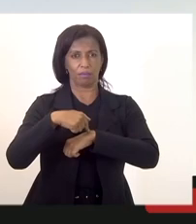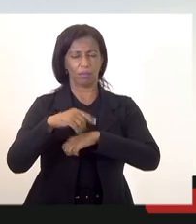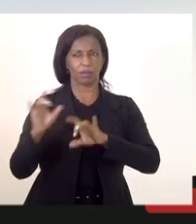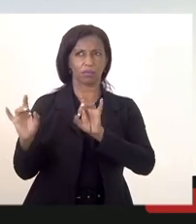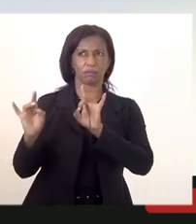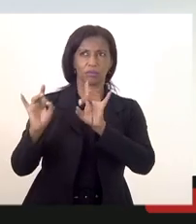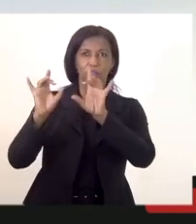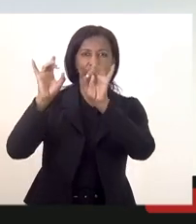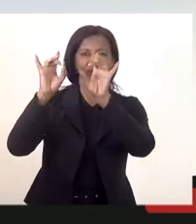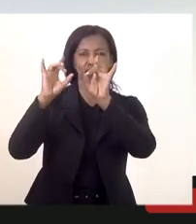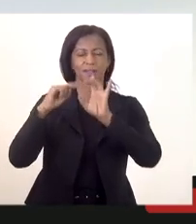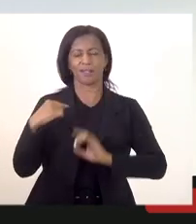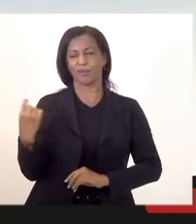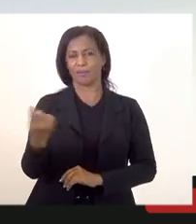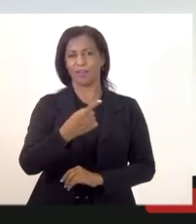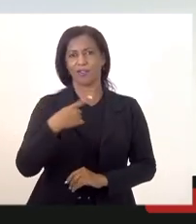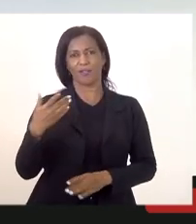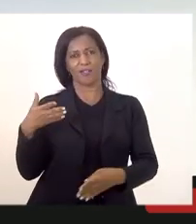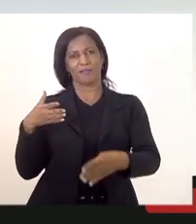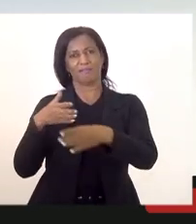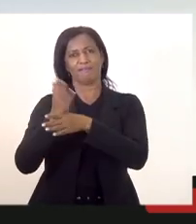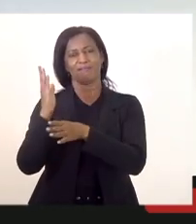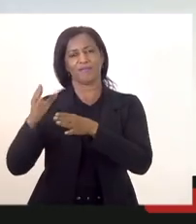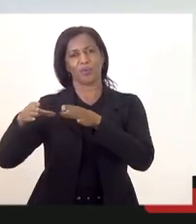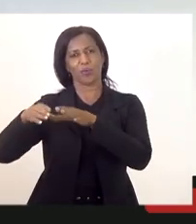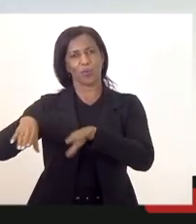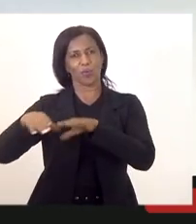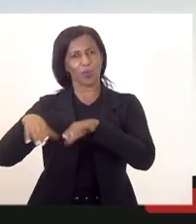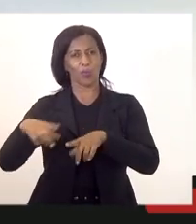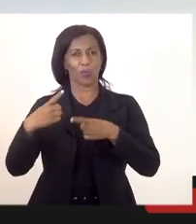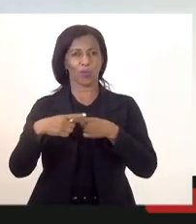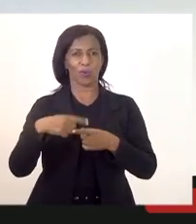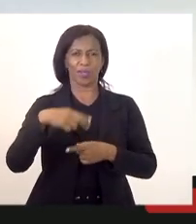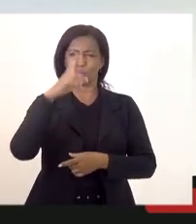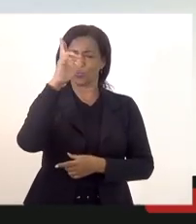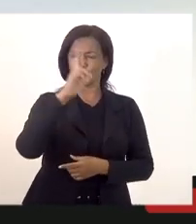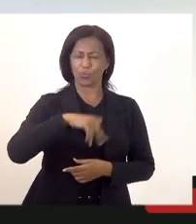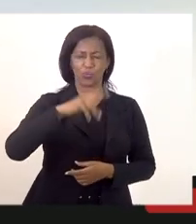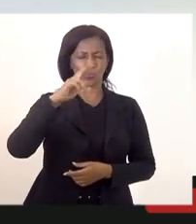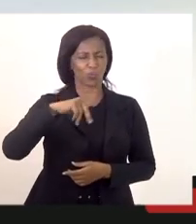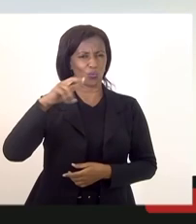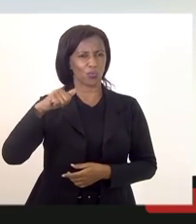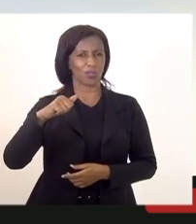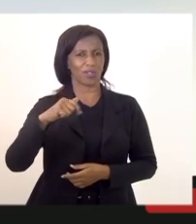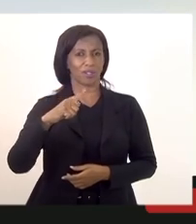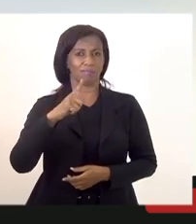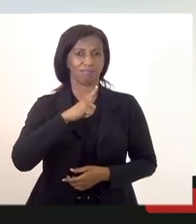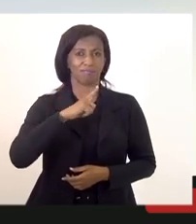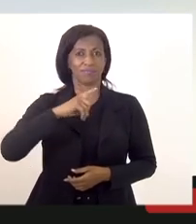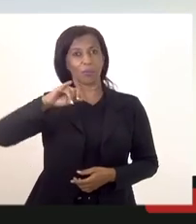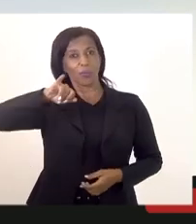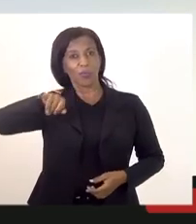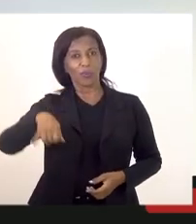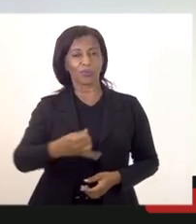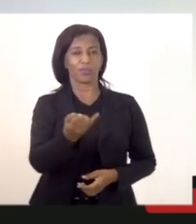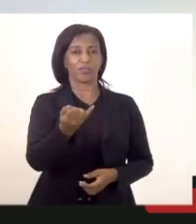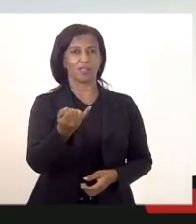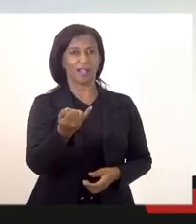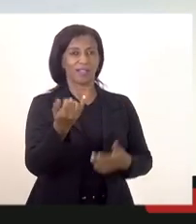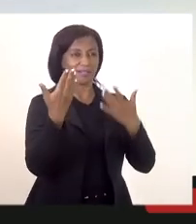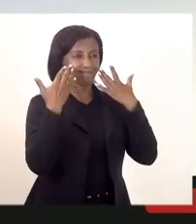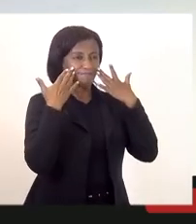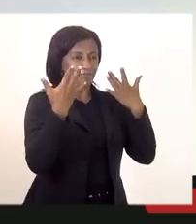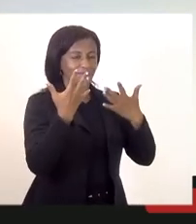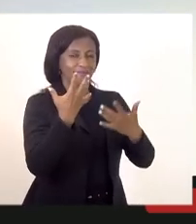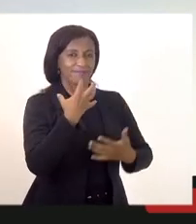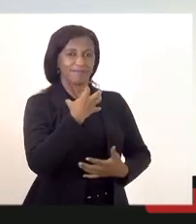especial para todos nós concursados porque jamais em algum momento tivemos essa oportunidade de estar assim expressando nossos